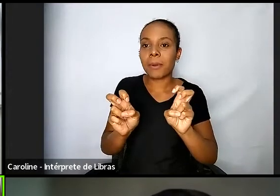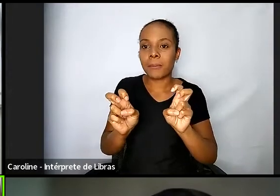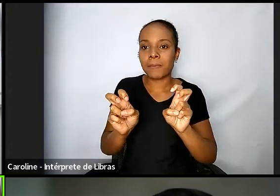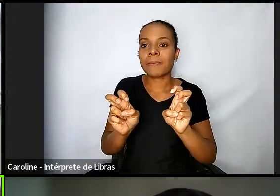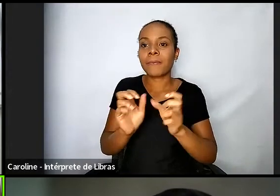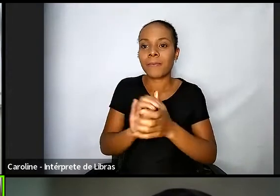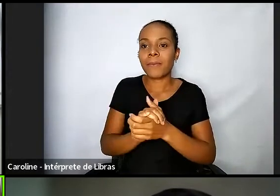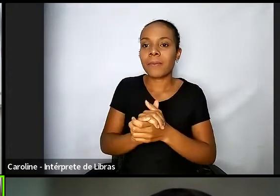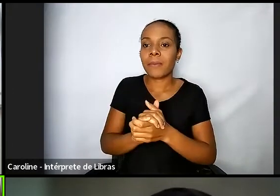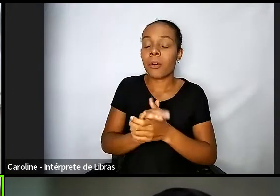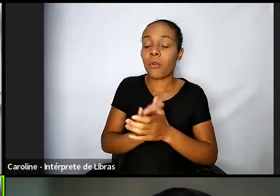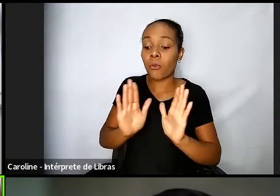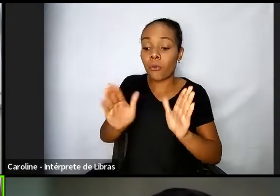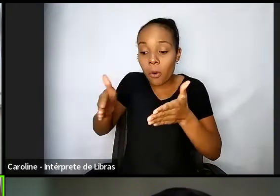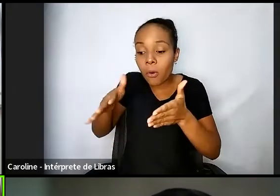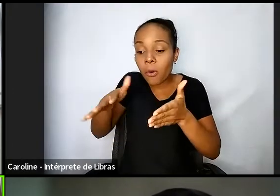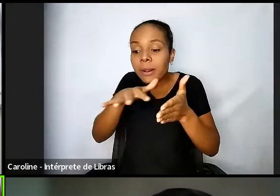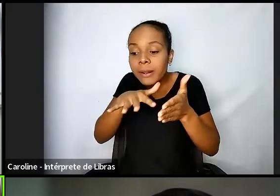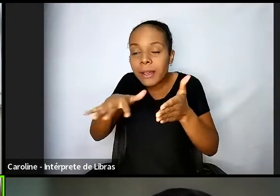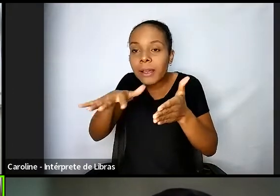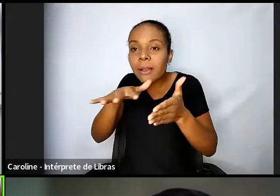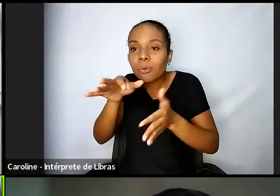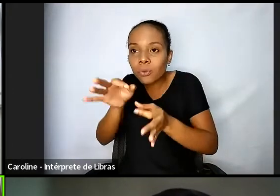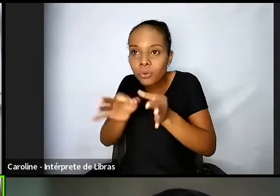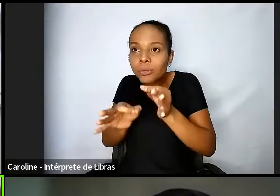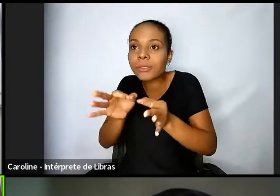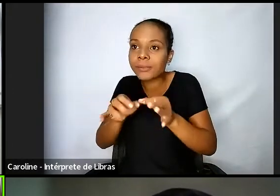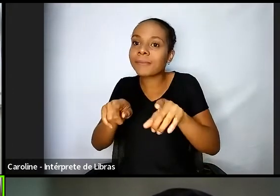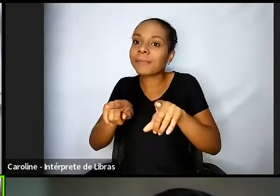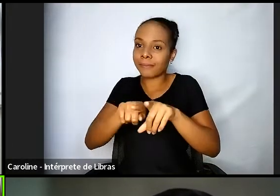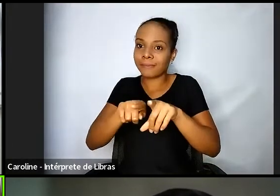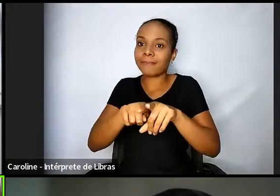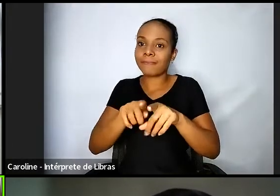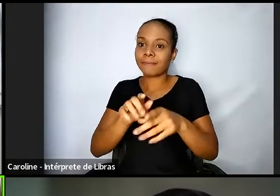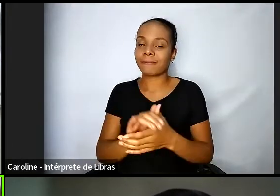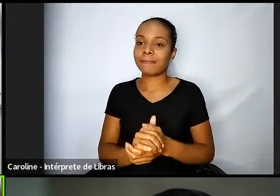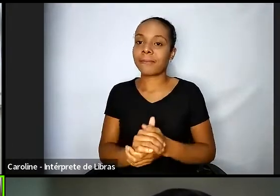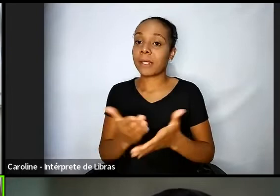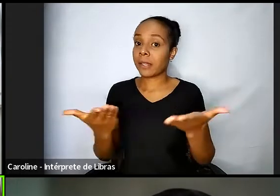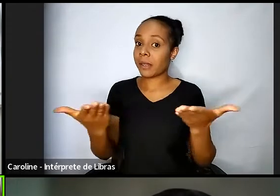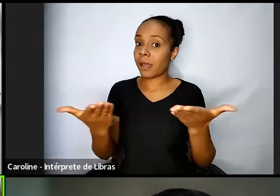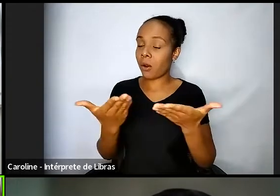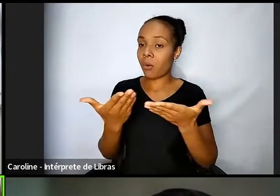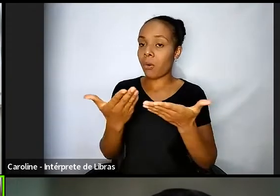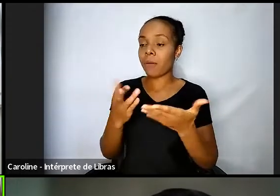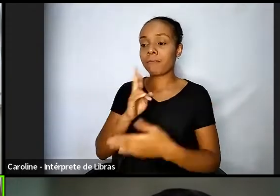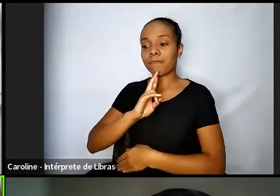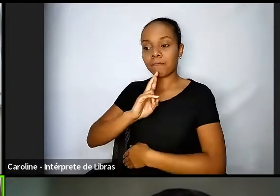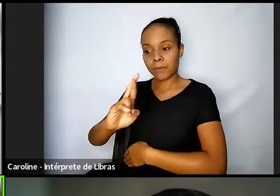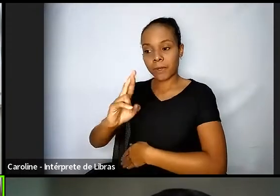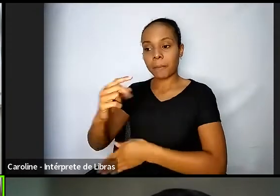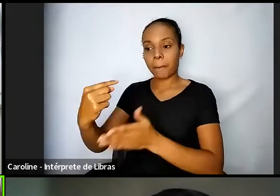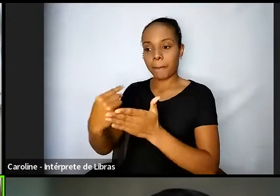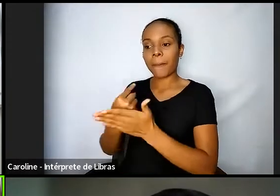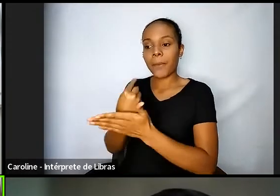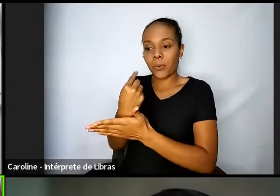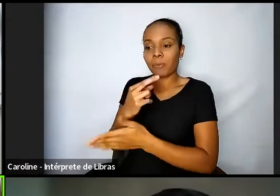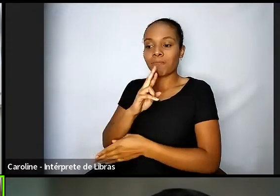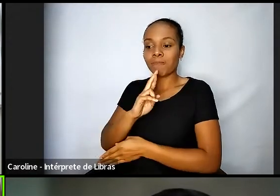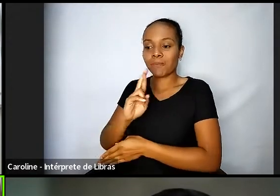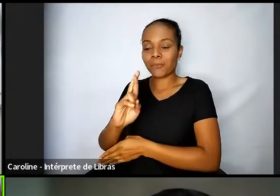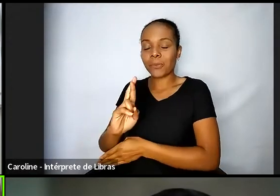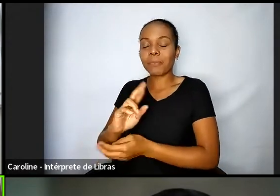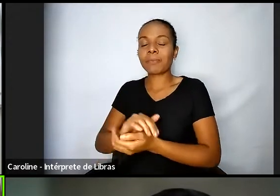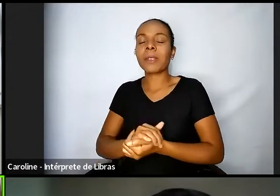judiciário. E aí, respondendo a tua pergunta, eu acredito, sim, que